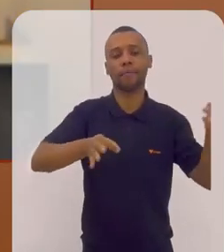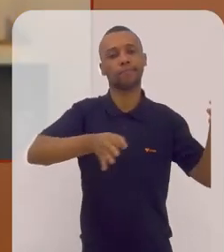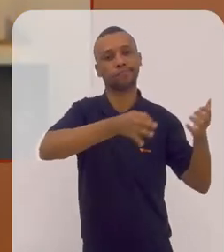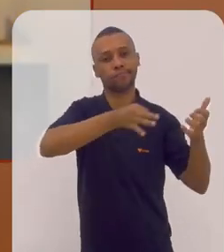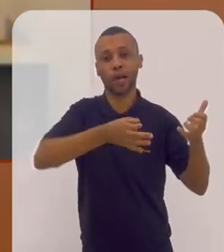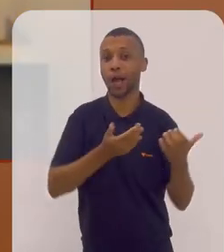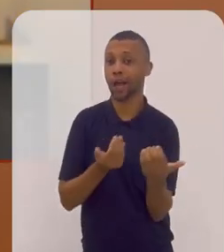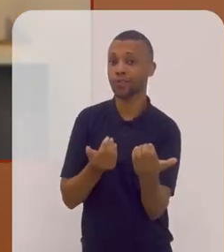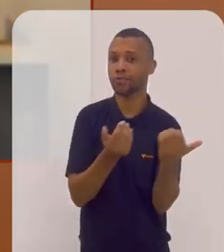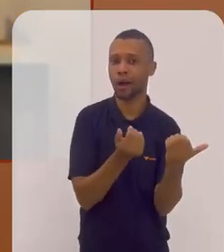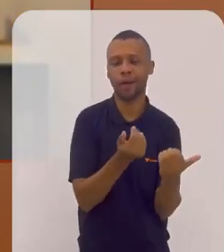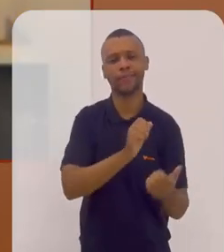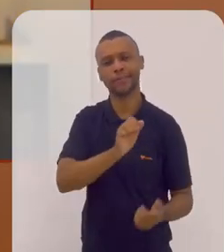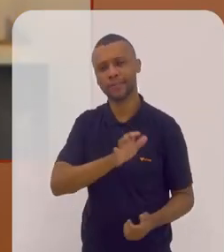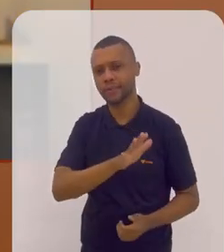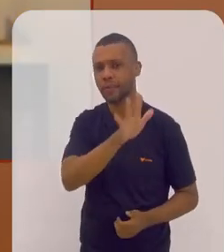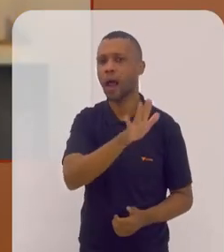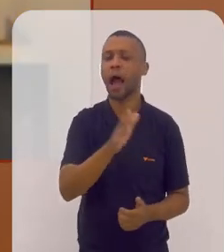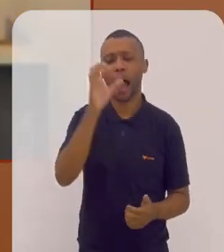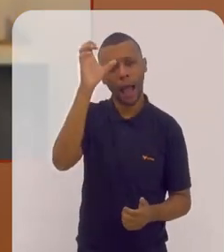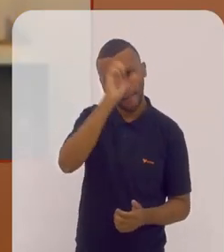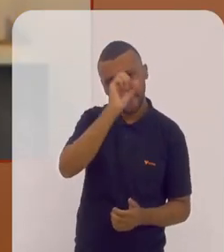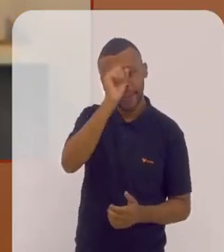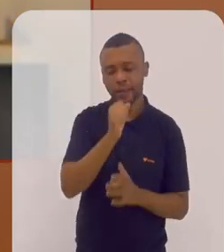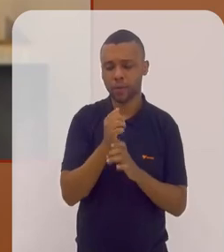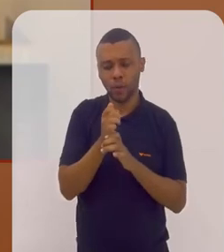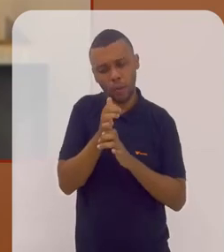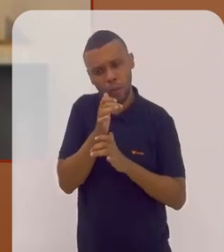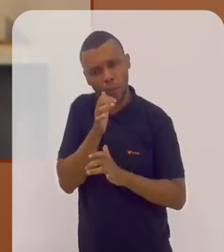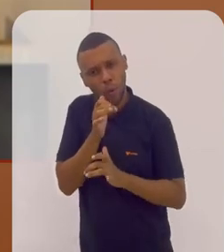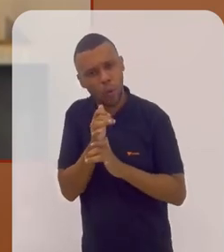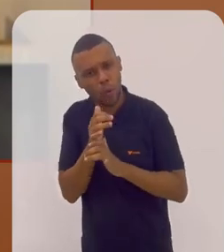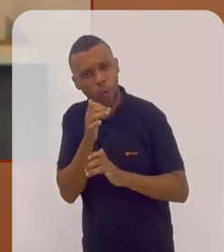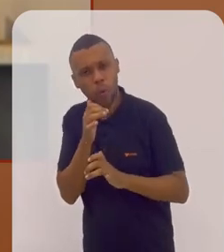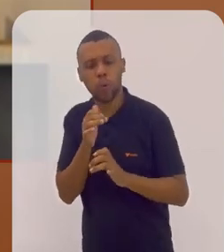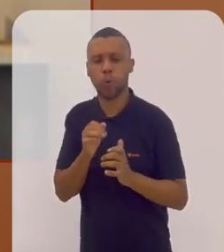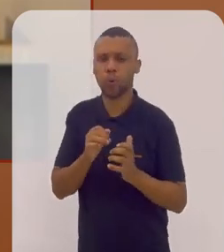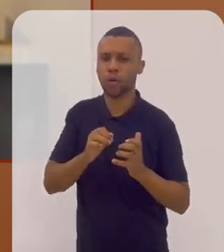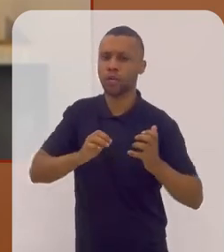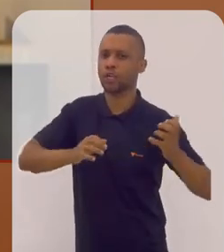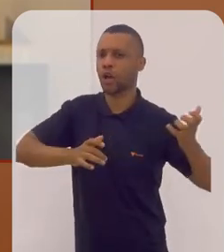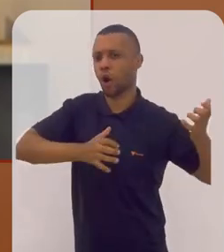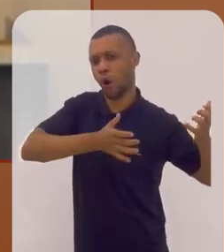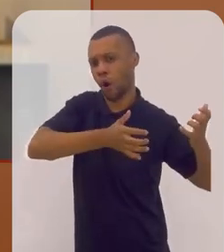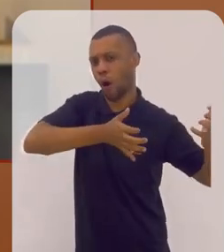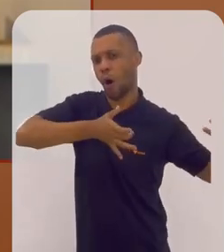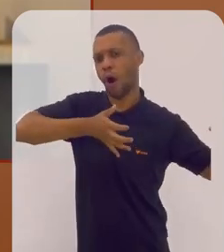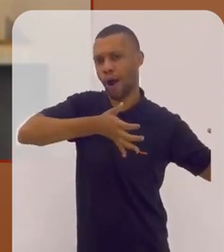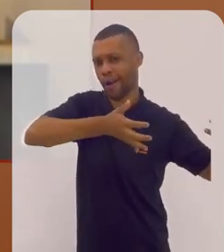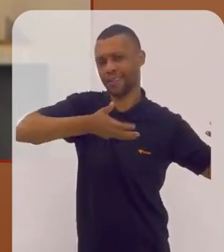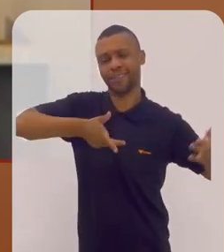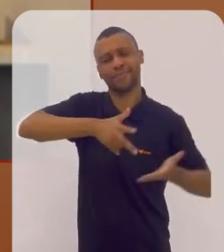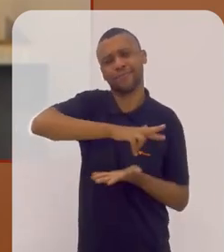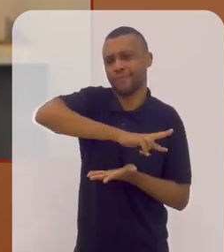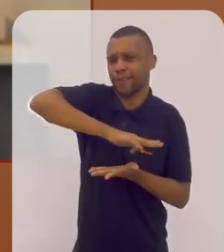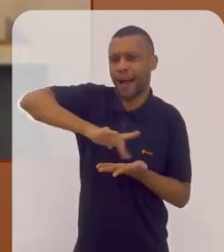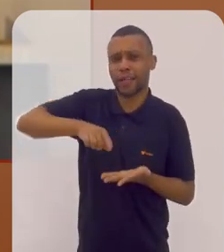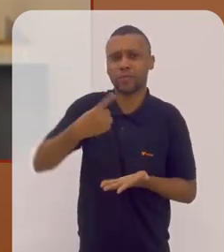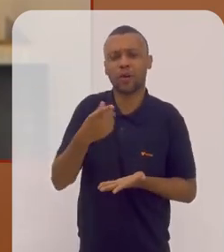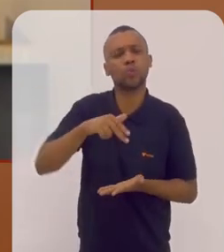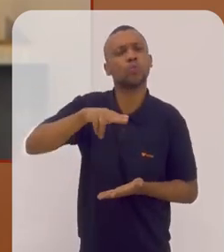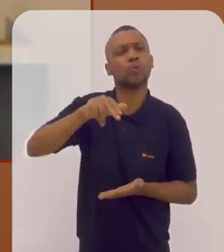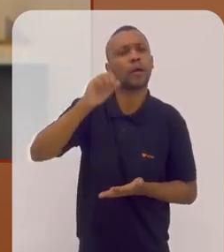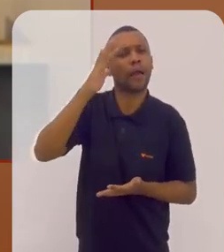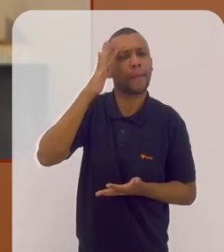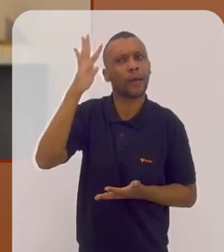jovens aprendendo música clássica, instrumentos de sopro, de cordas, vários que a gente não